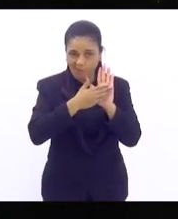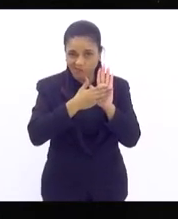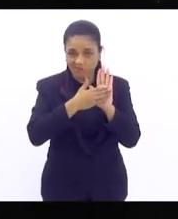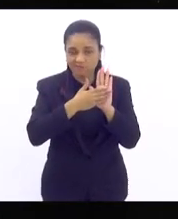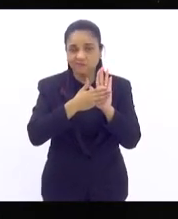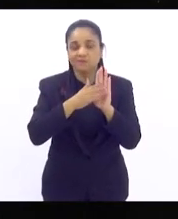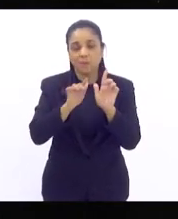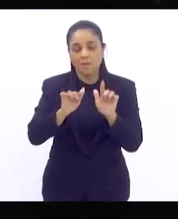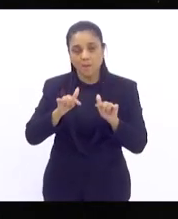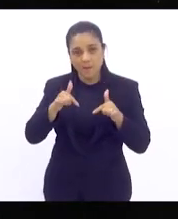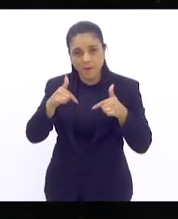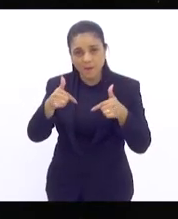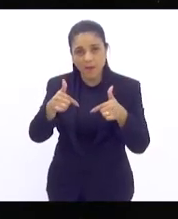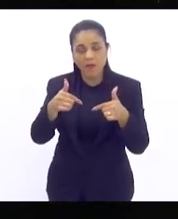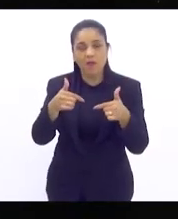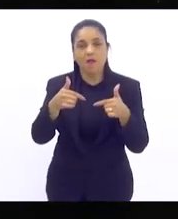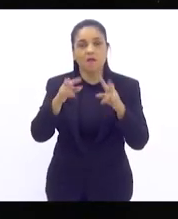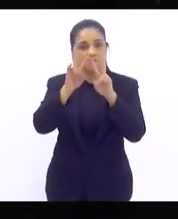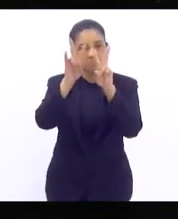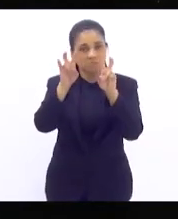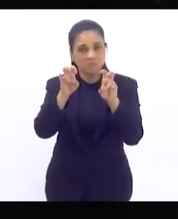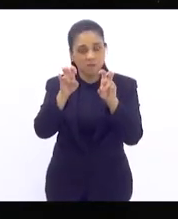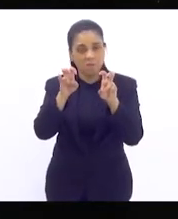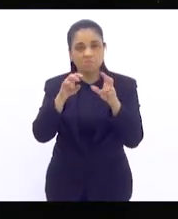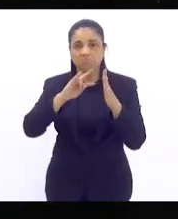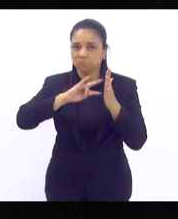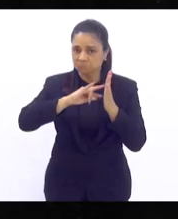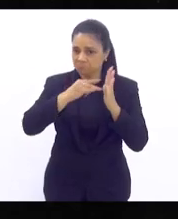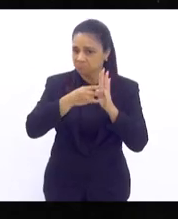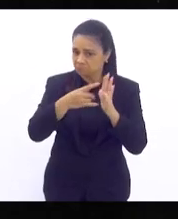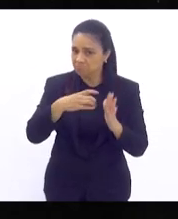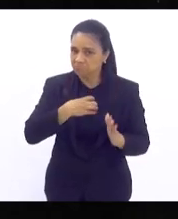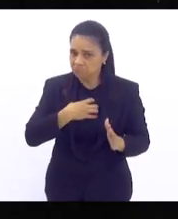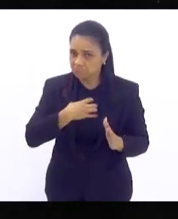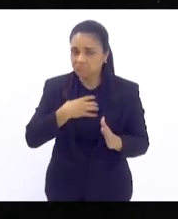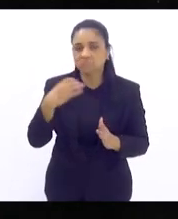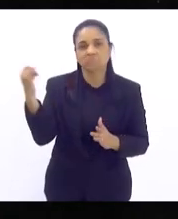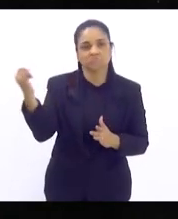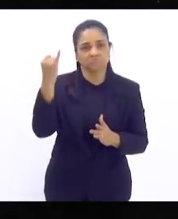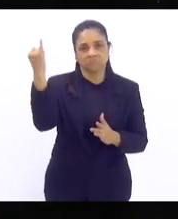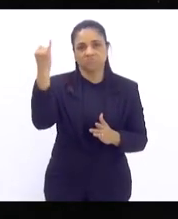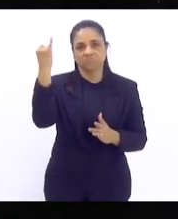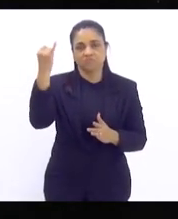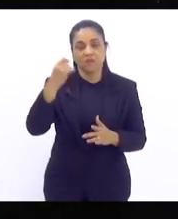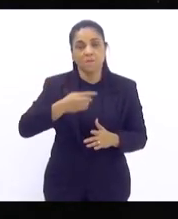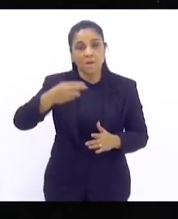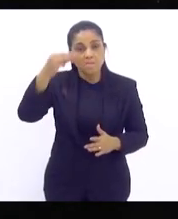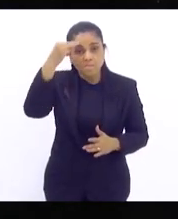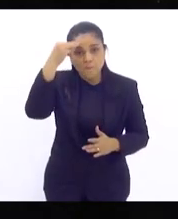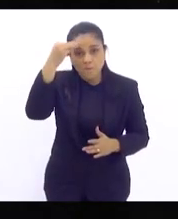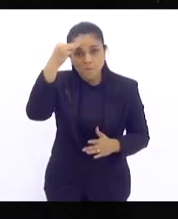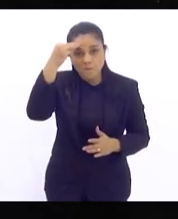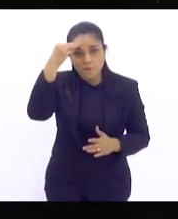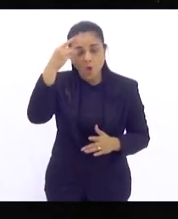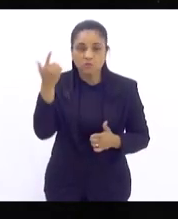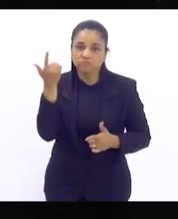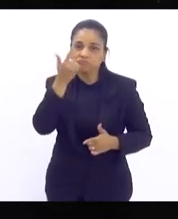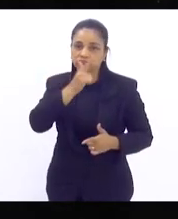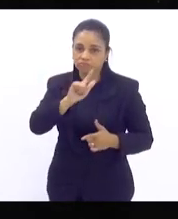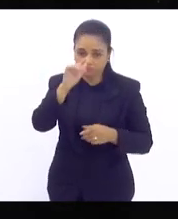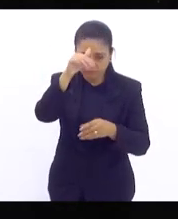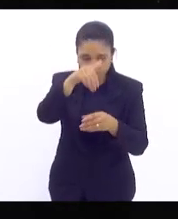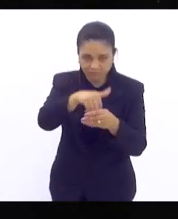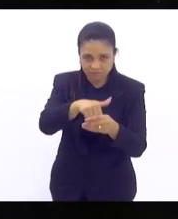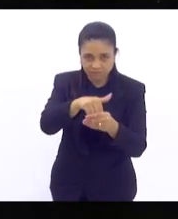iniciativa dessa matéria tão significativa, que é preservar a memória da conquista do voto feminino